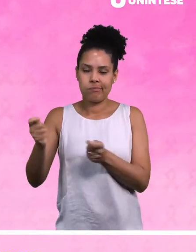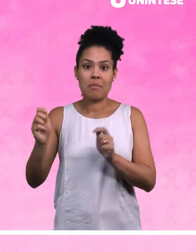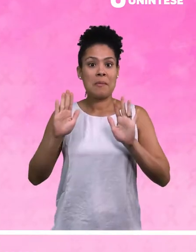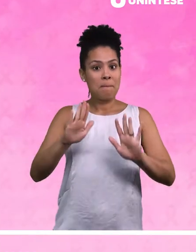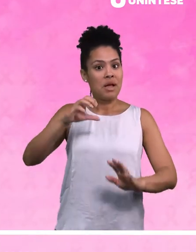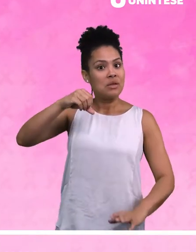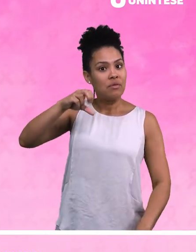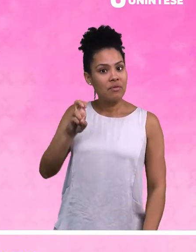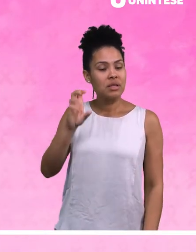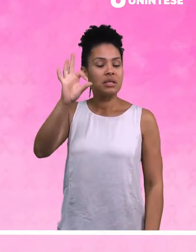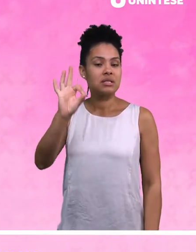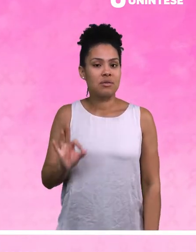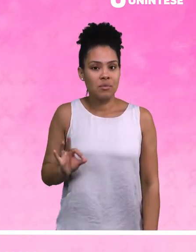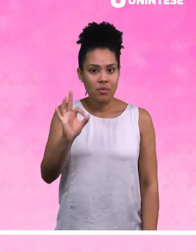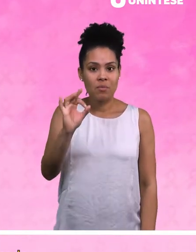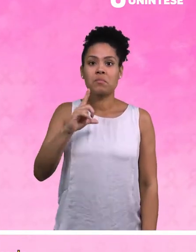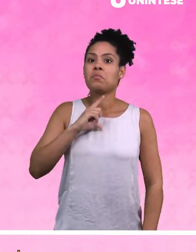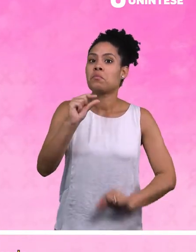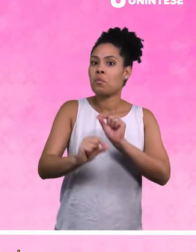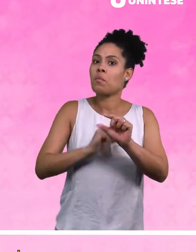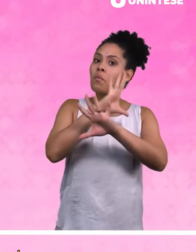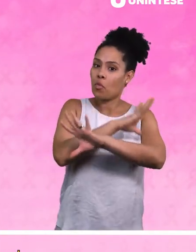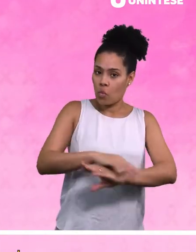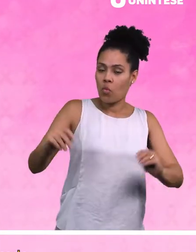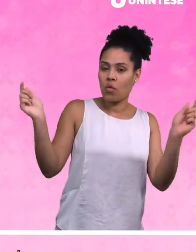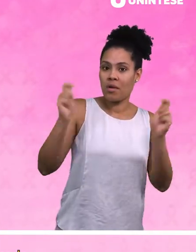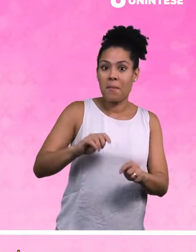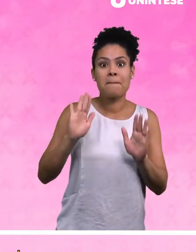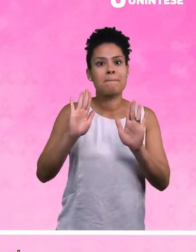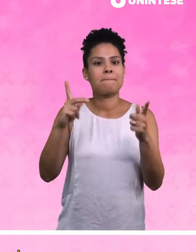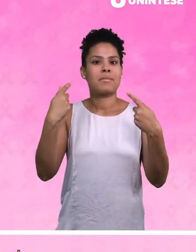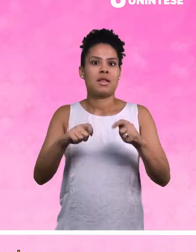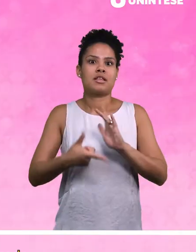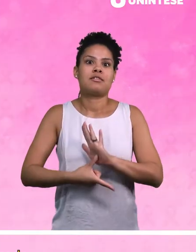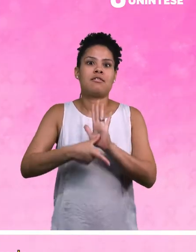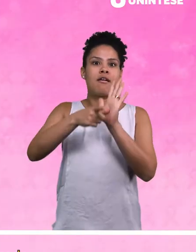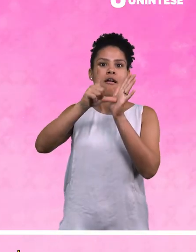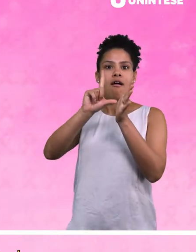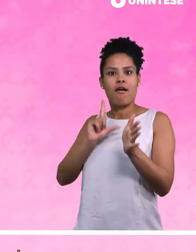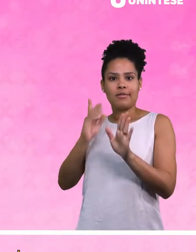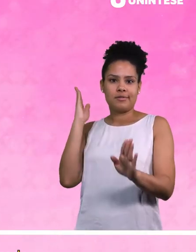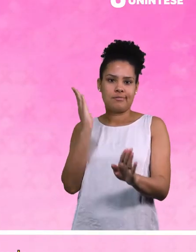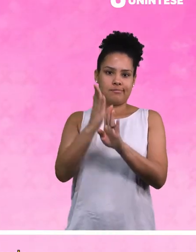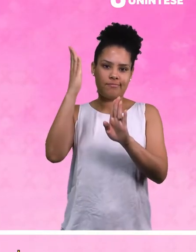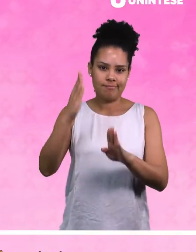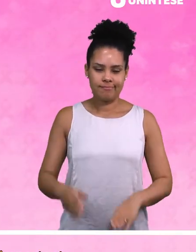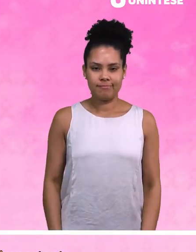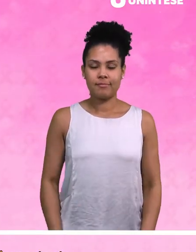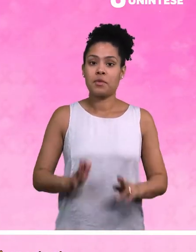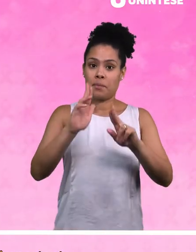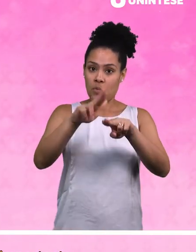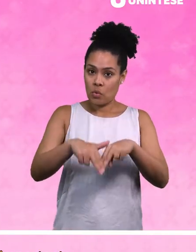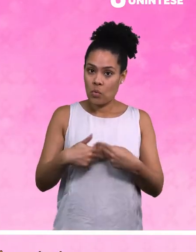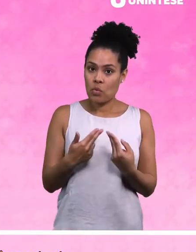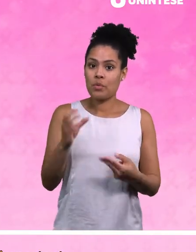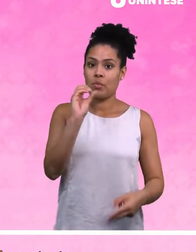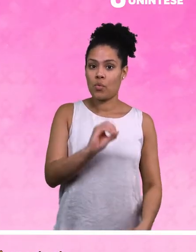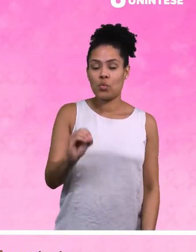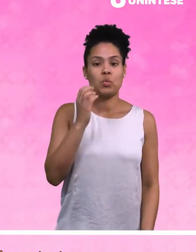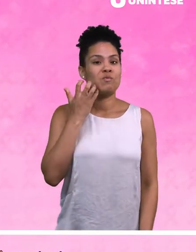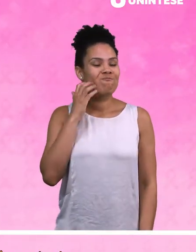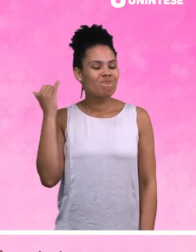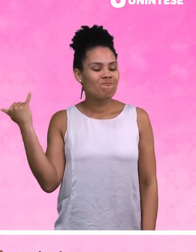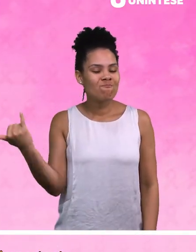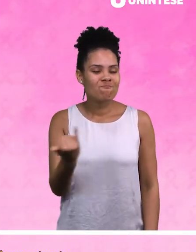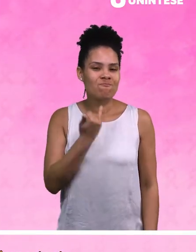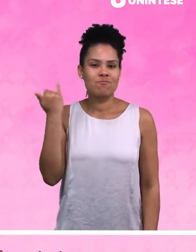% dos casos o câncer de mama tem cura, desde que seja diagnosticado de forma precoce. Por essa razão, o